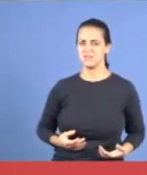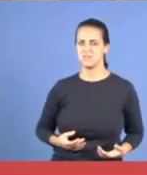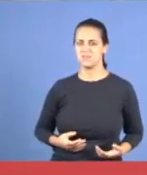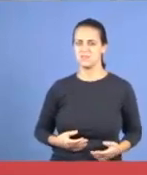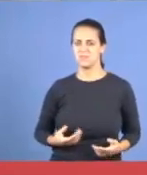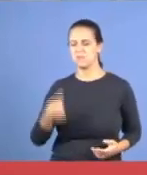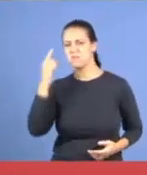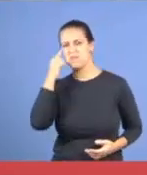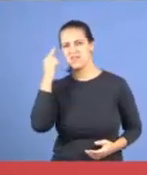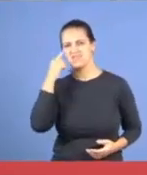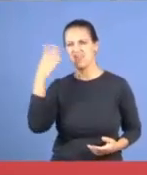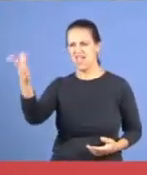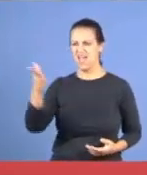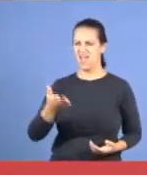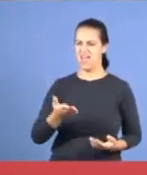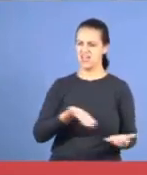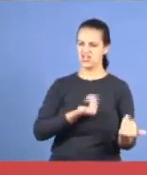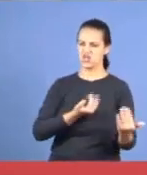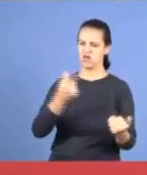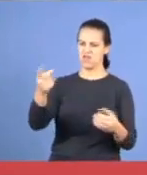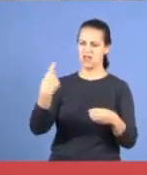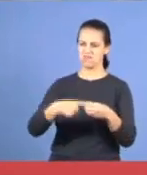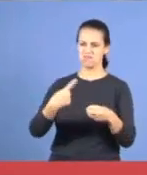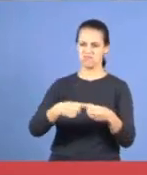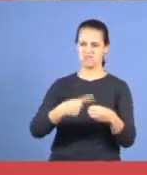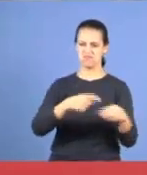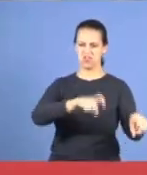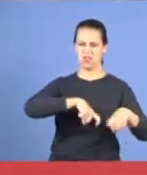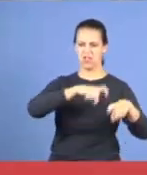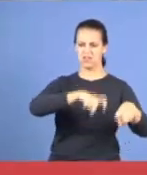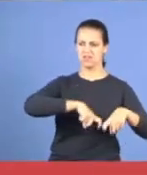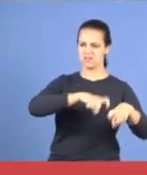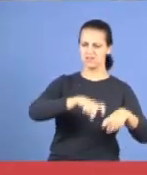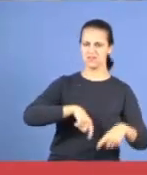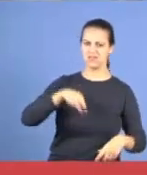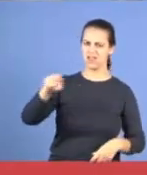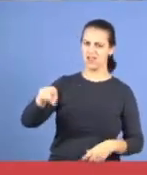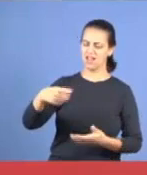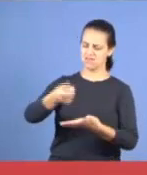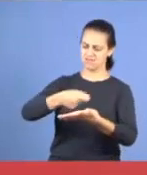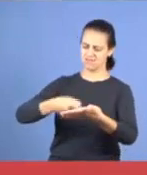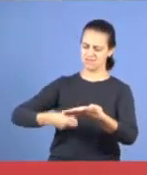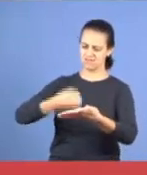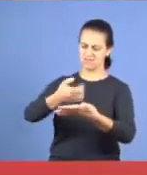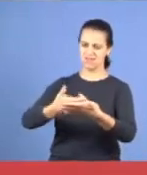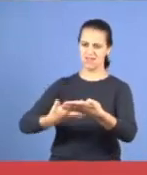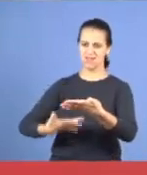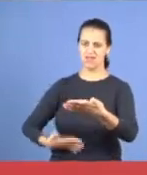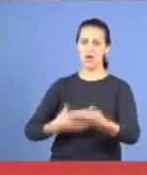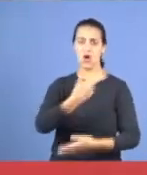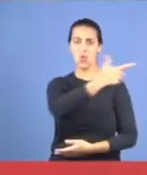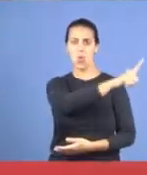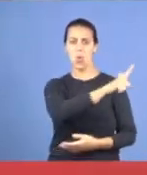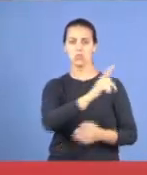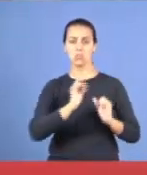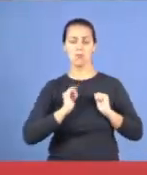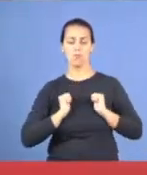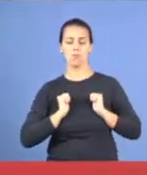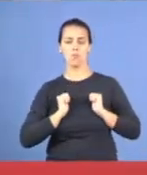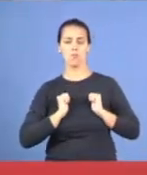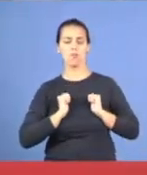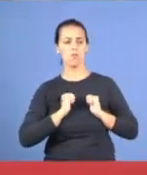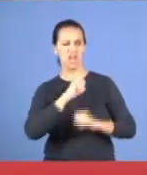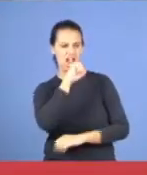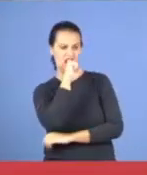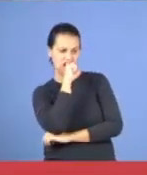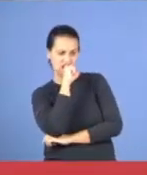lá no interior do país, ou do Espírito Santo, de qualquer lugar, manda um relatório, os outros, que não estão fazendo nada, ficam com raiva, para que